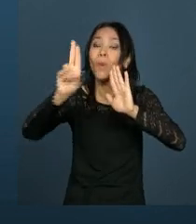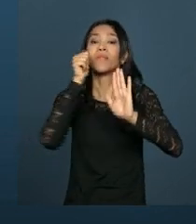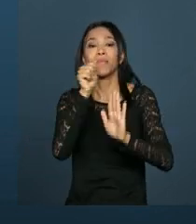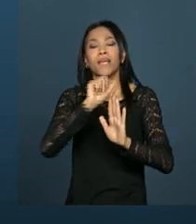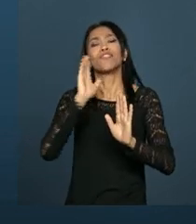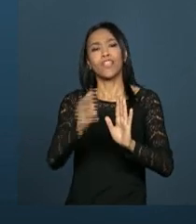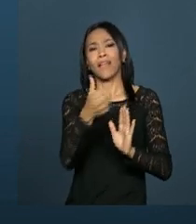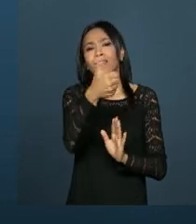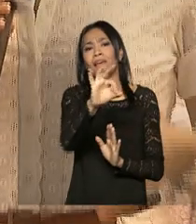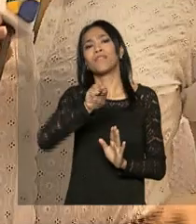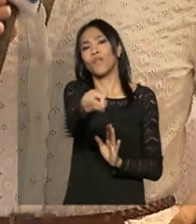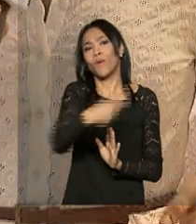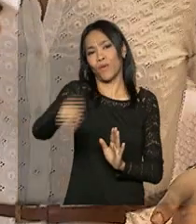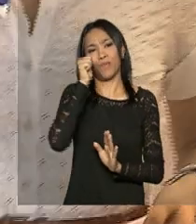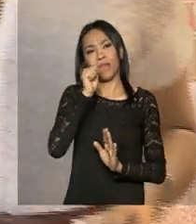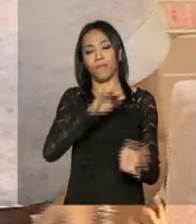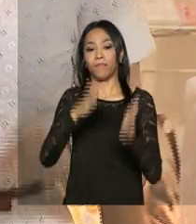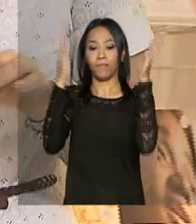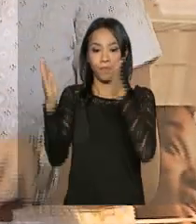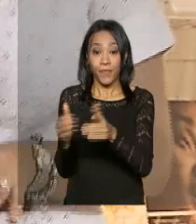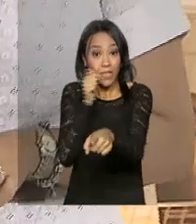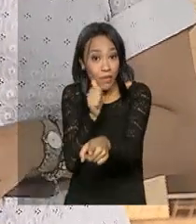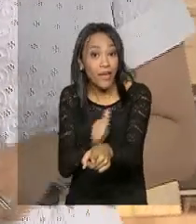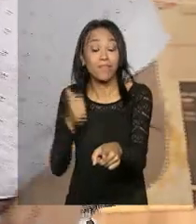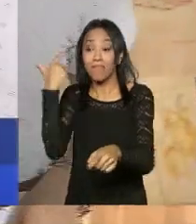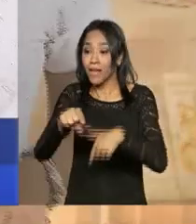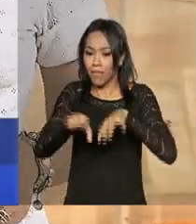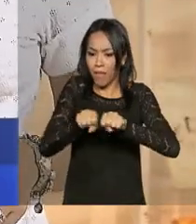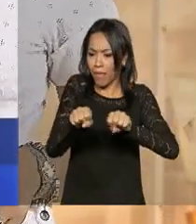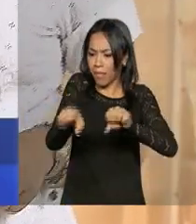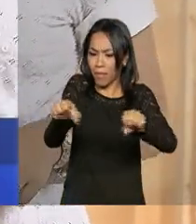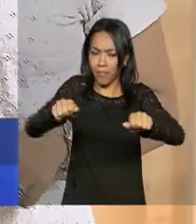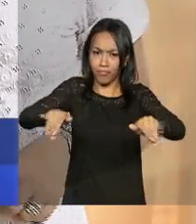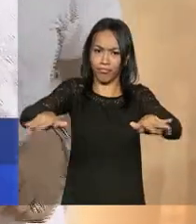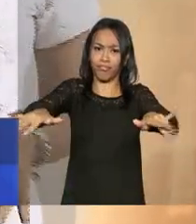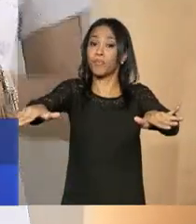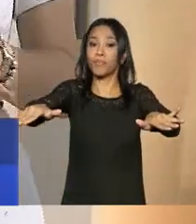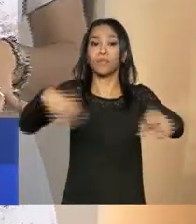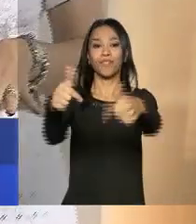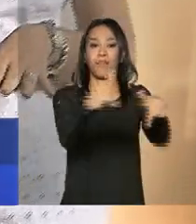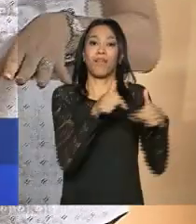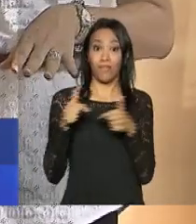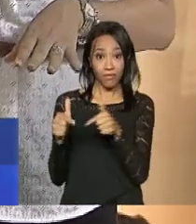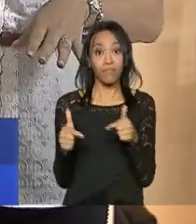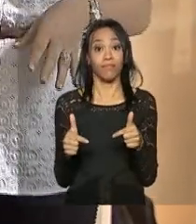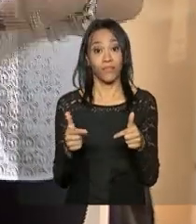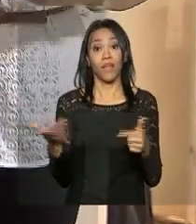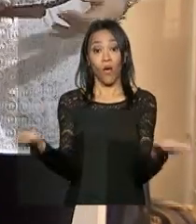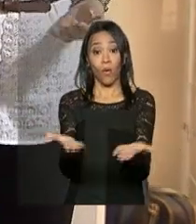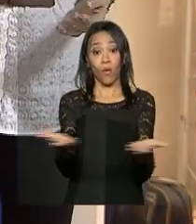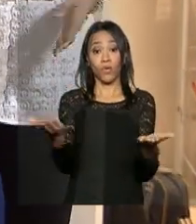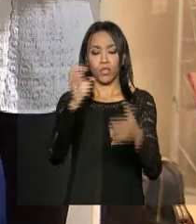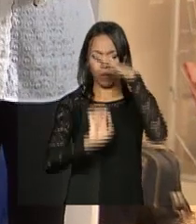10 milhões de brasileiros. E as mulheres vêm ganhando cada vez mais espaço no mercado de trabalho. Nós estamos na sede